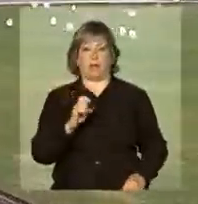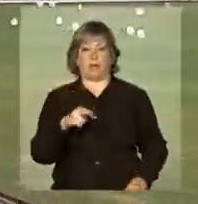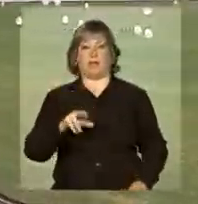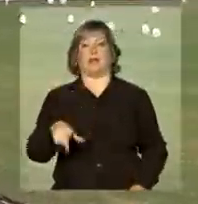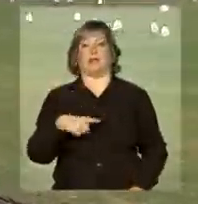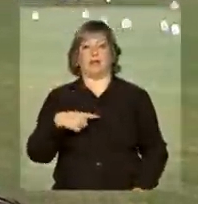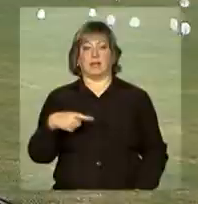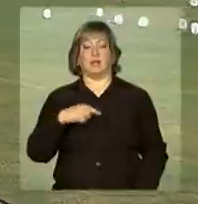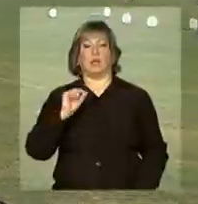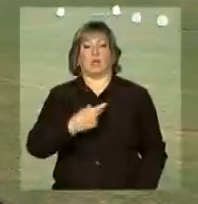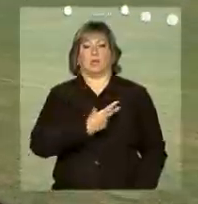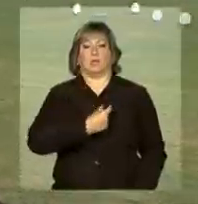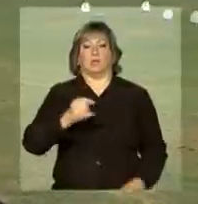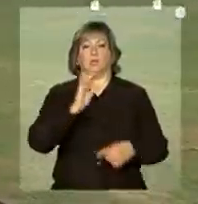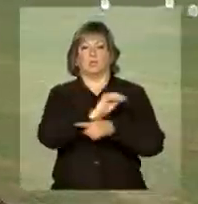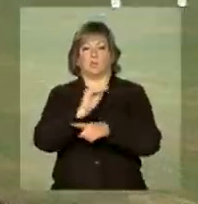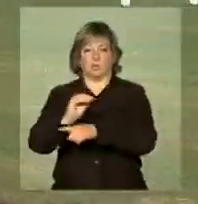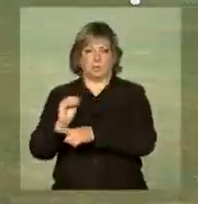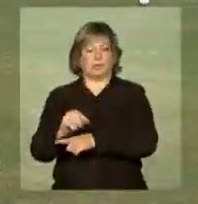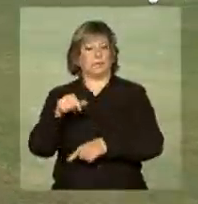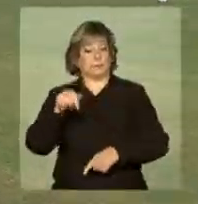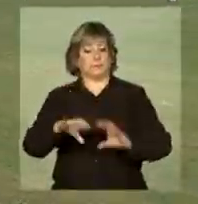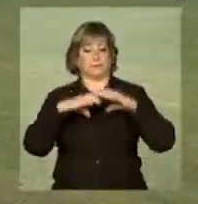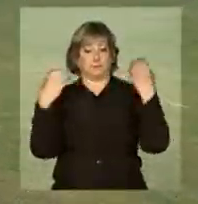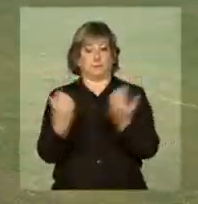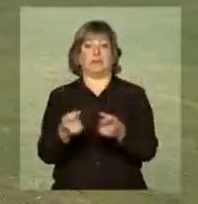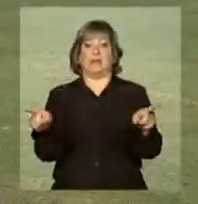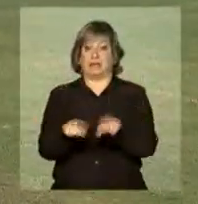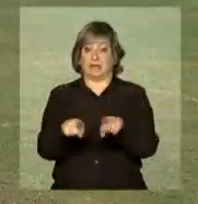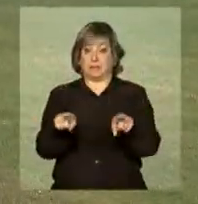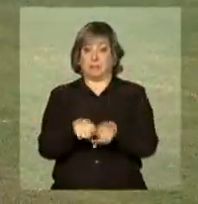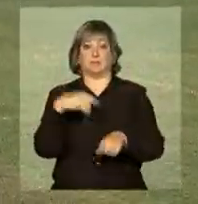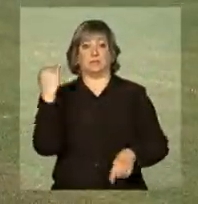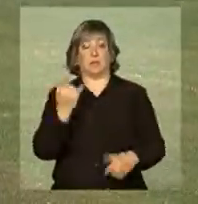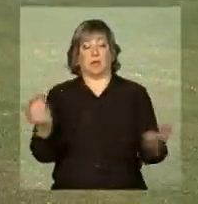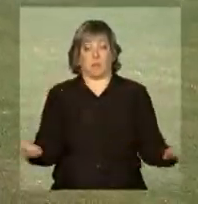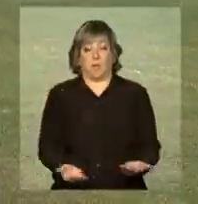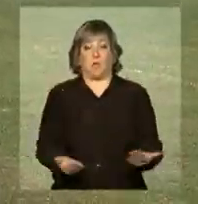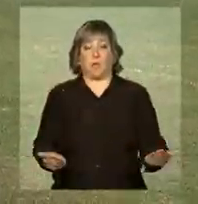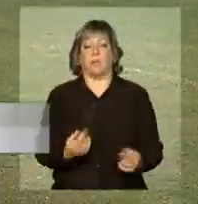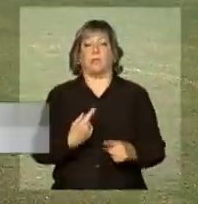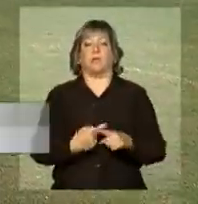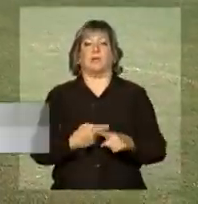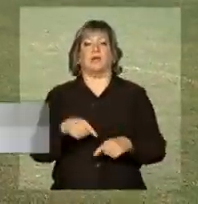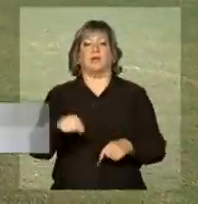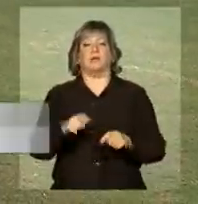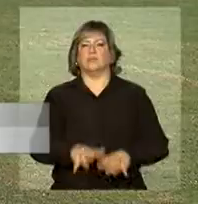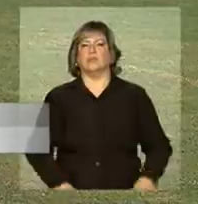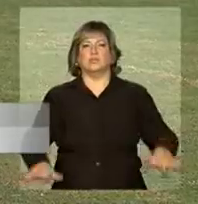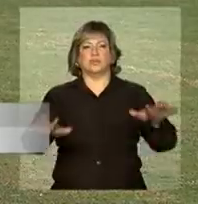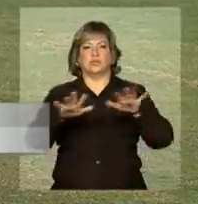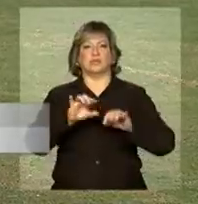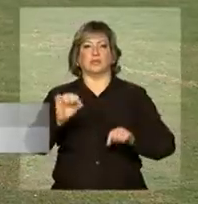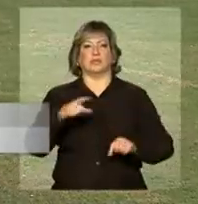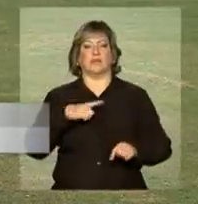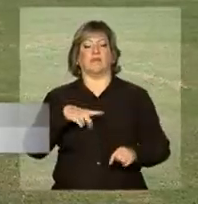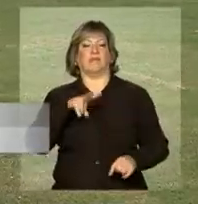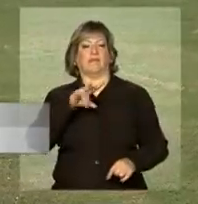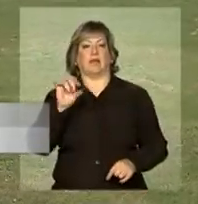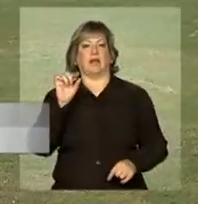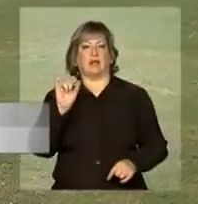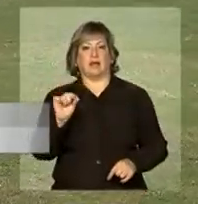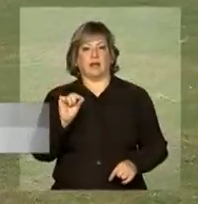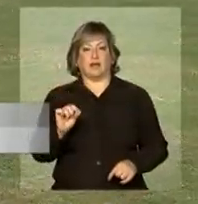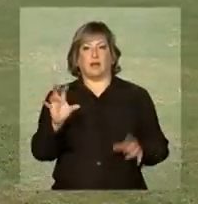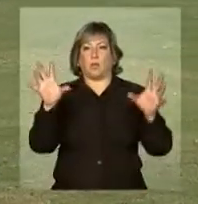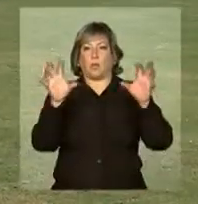sustentabilidade. A arena também está marcando um gol de placa neste ponto. A cobertura, por exemplo, vai captar gases